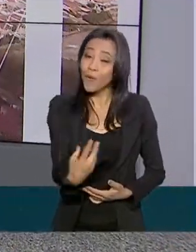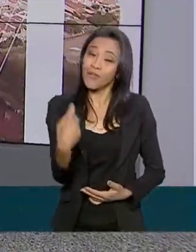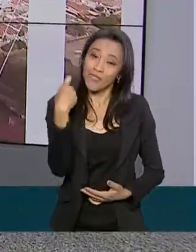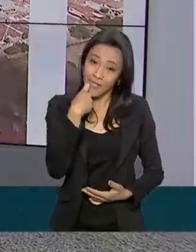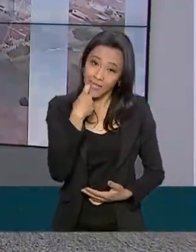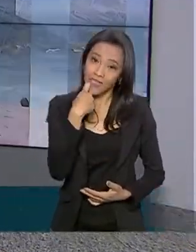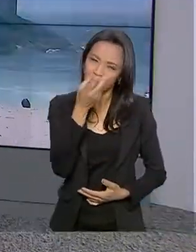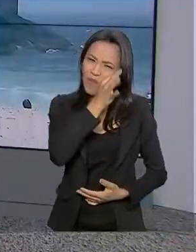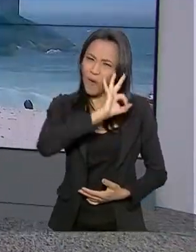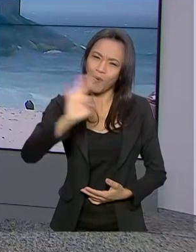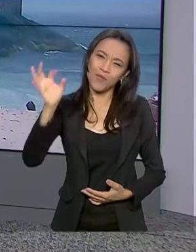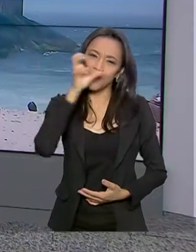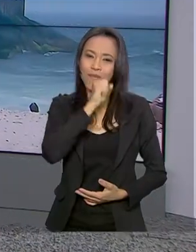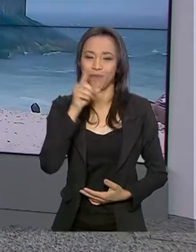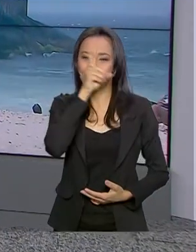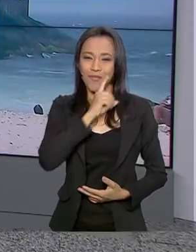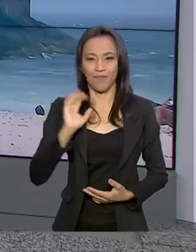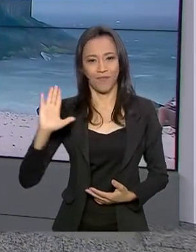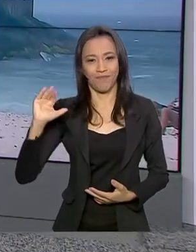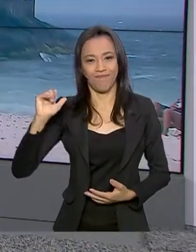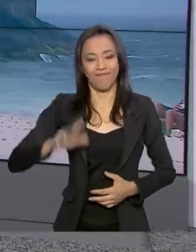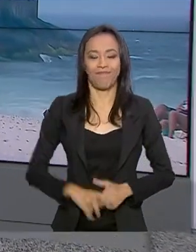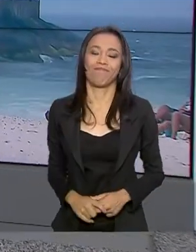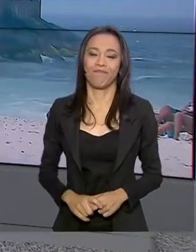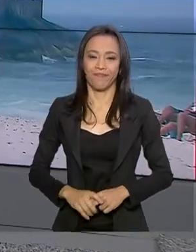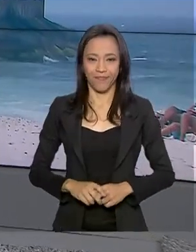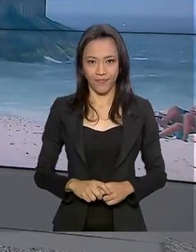você e um ótimo fim de semana. Tchau, tchau.